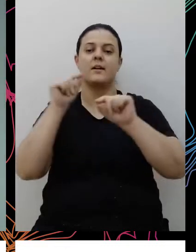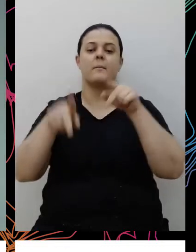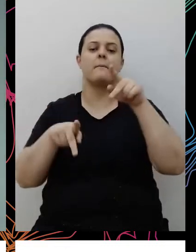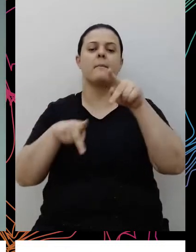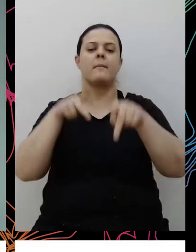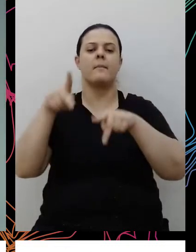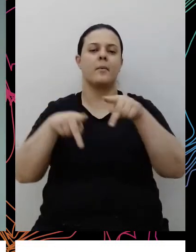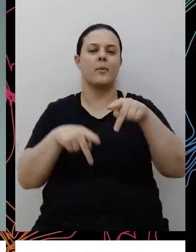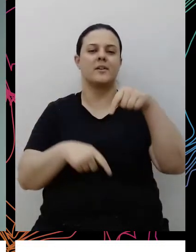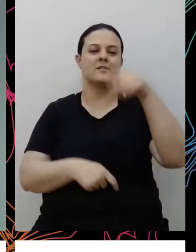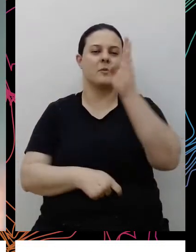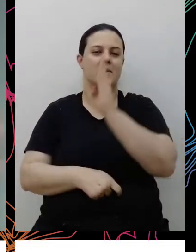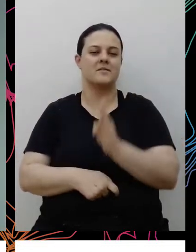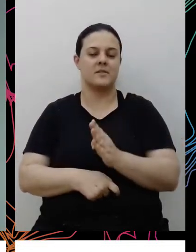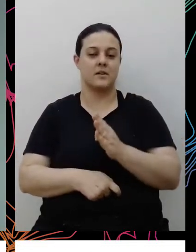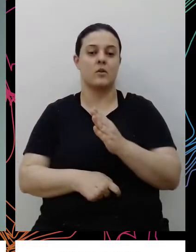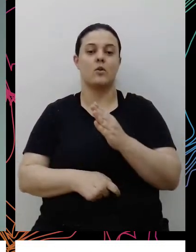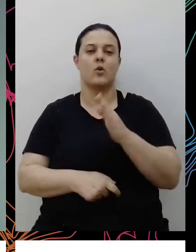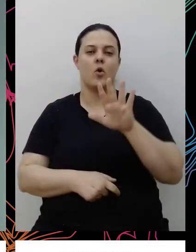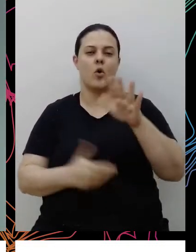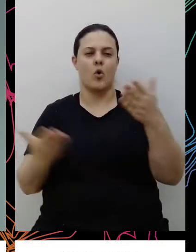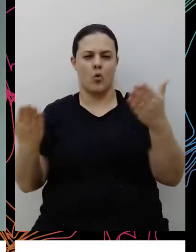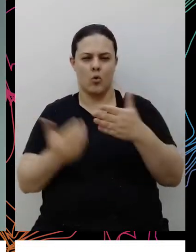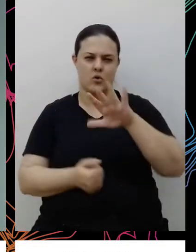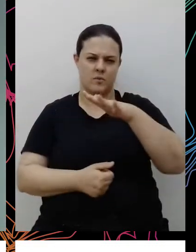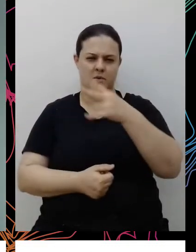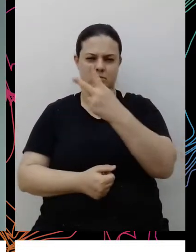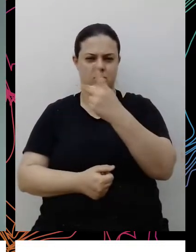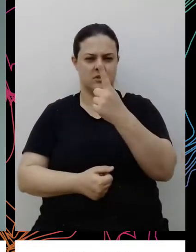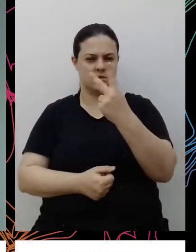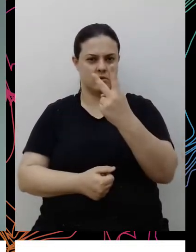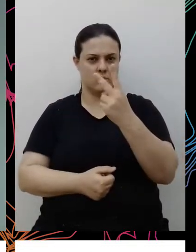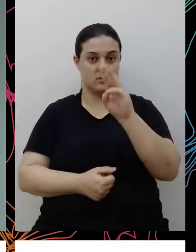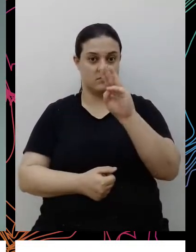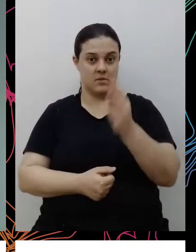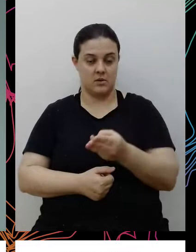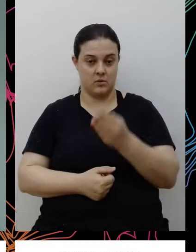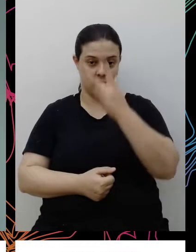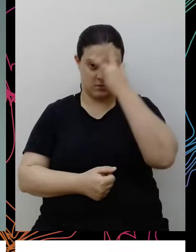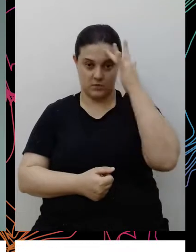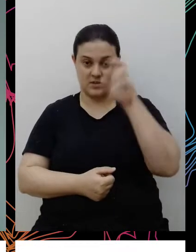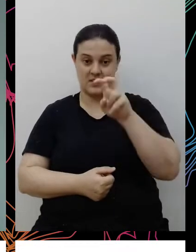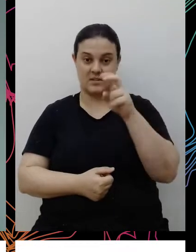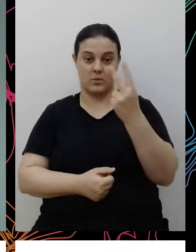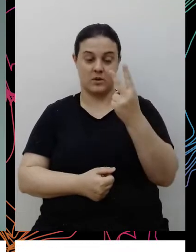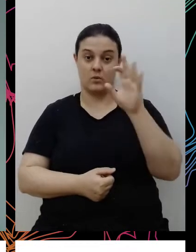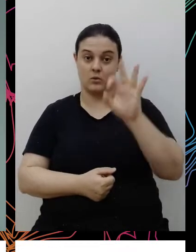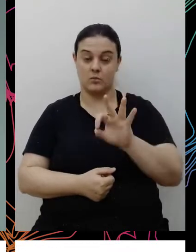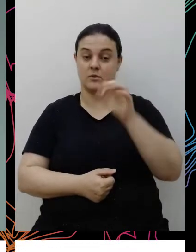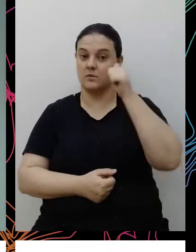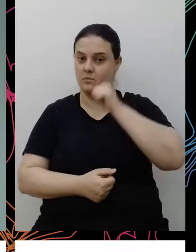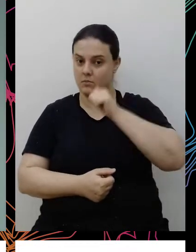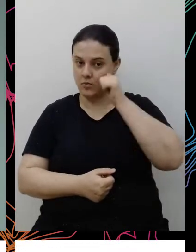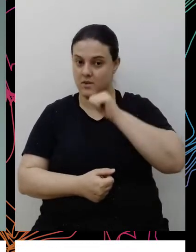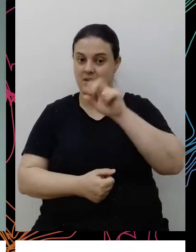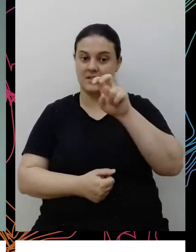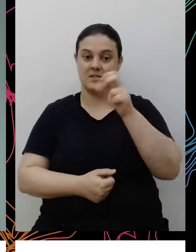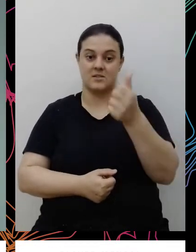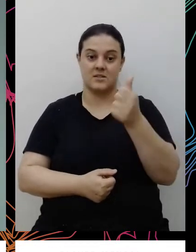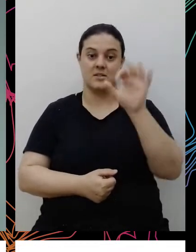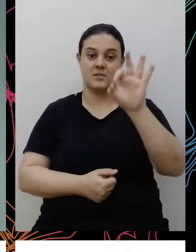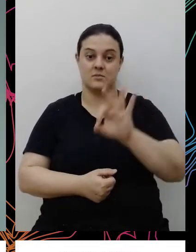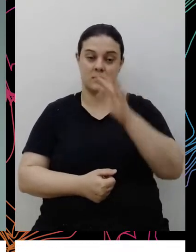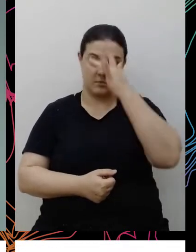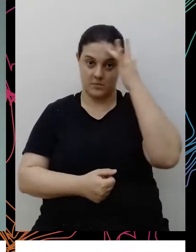Nós somos aí 212 milhões de habitantes, mais ou menos, 52% de mulheres, 56% de pessoas